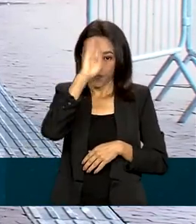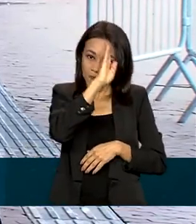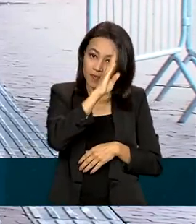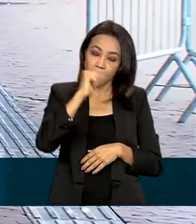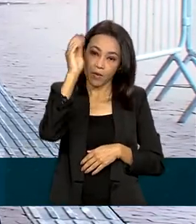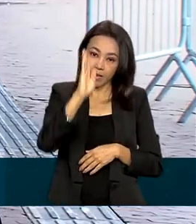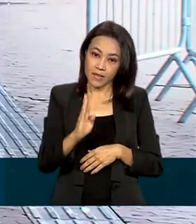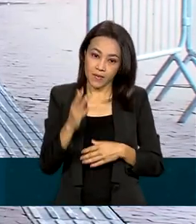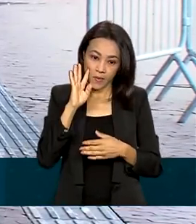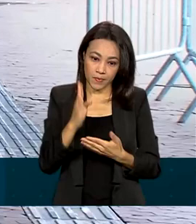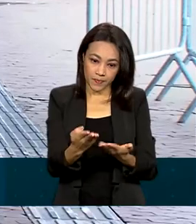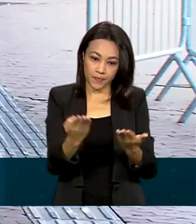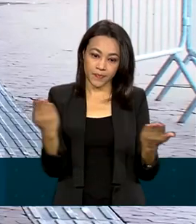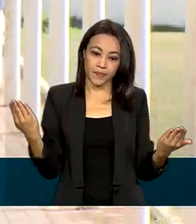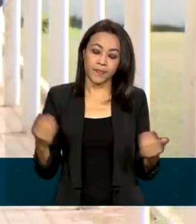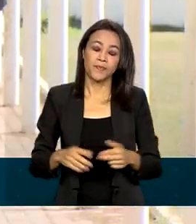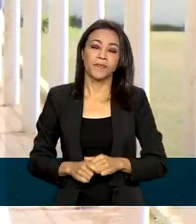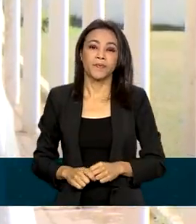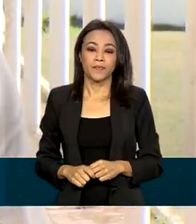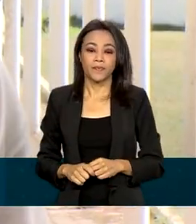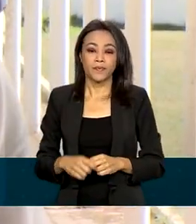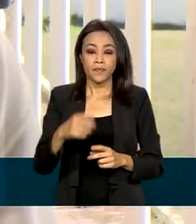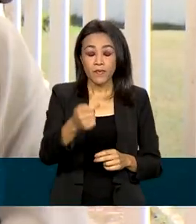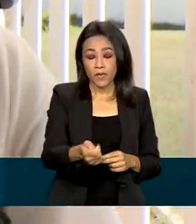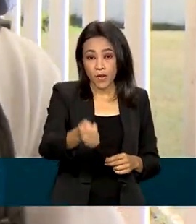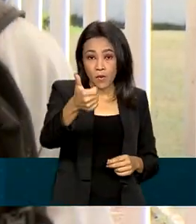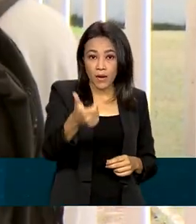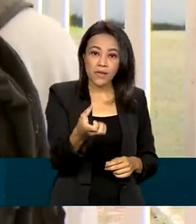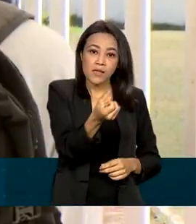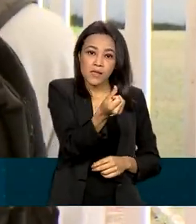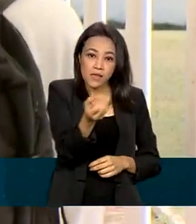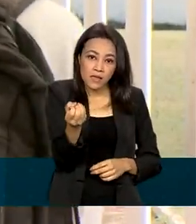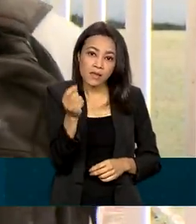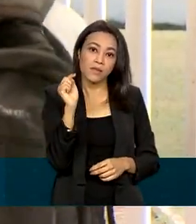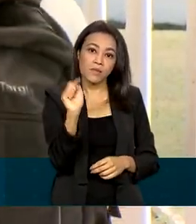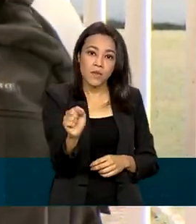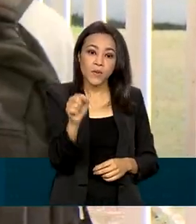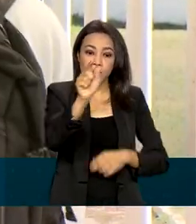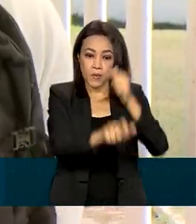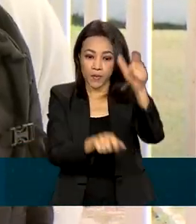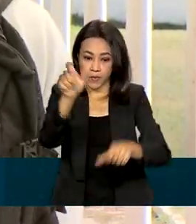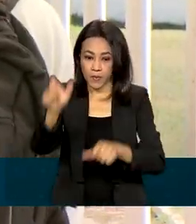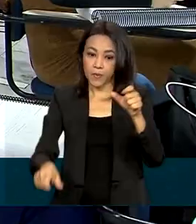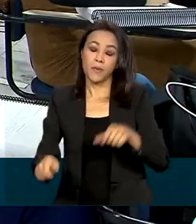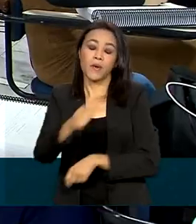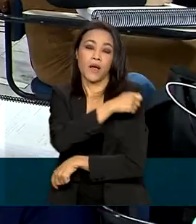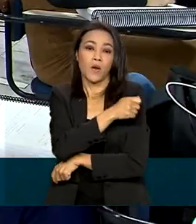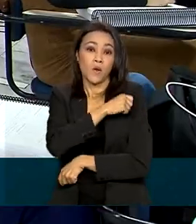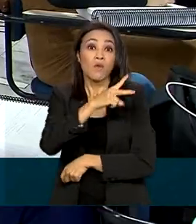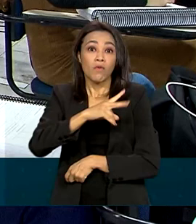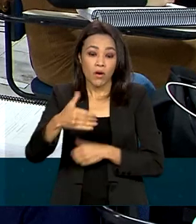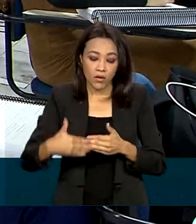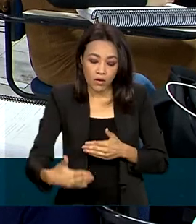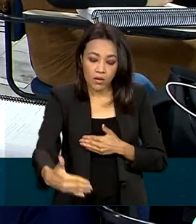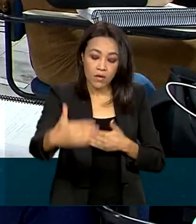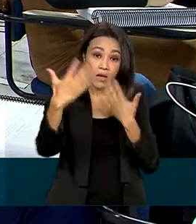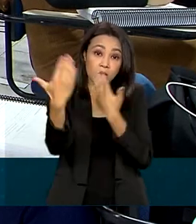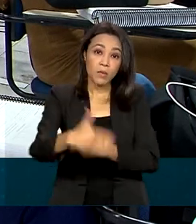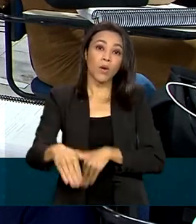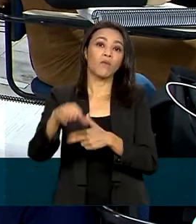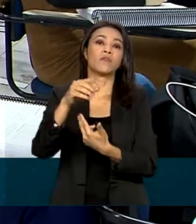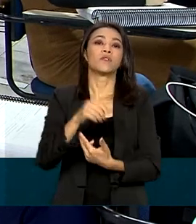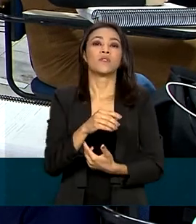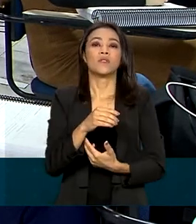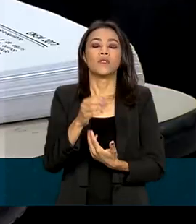detalhes na reportagem. Quase 600 mil estudantes devem fazer o ENAD neste domingo. As